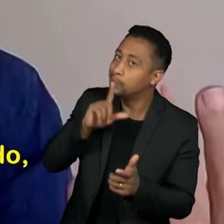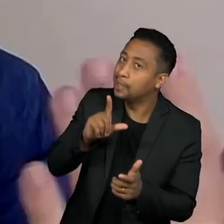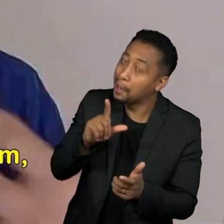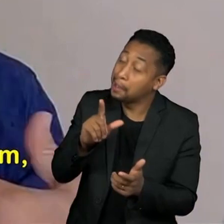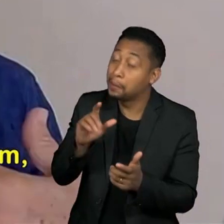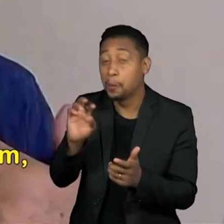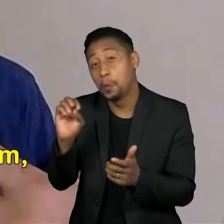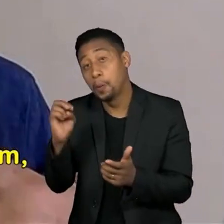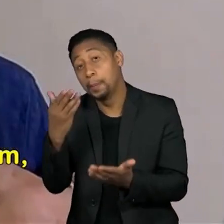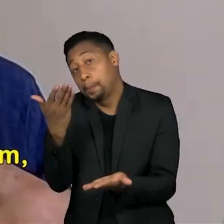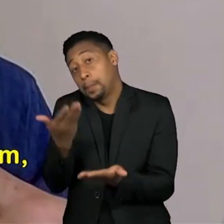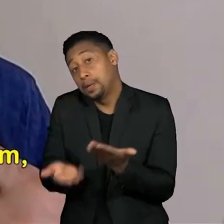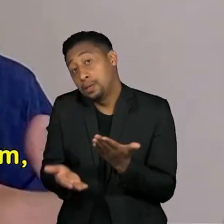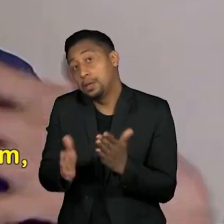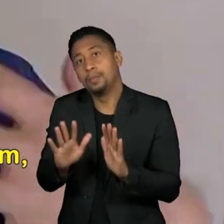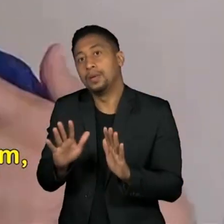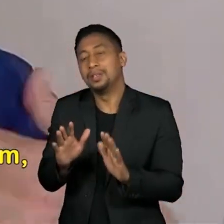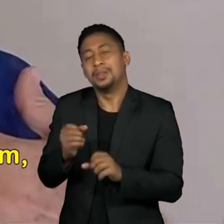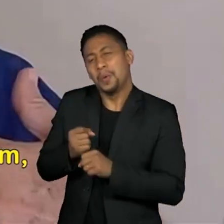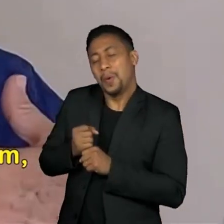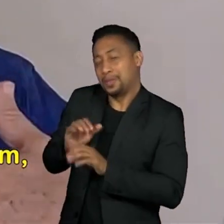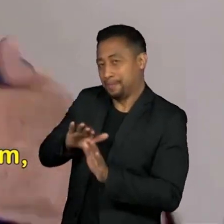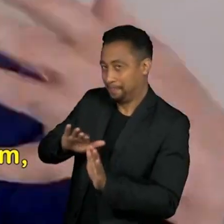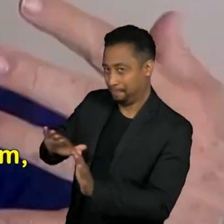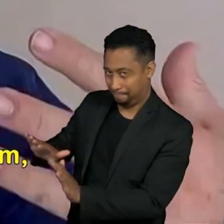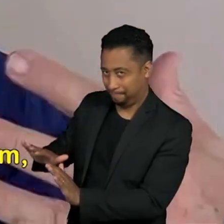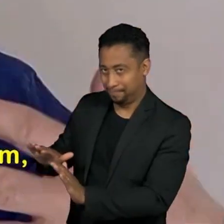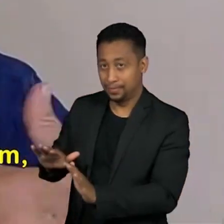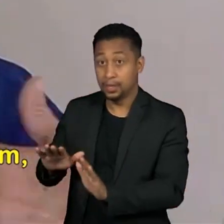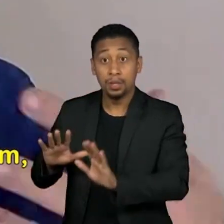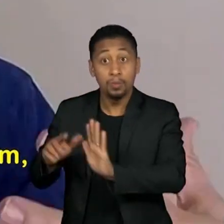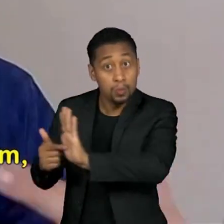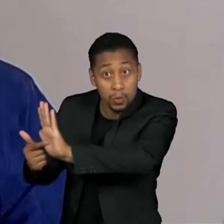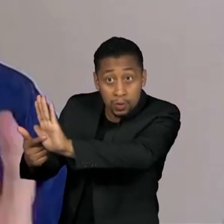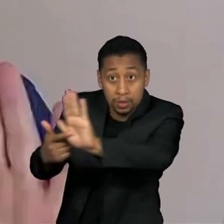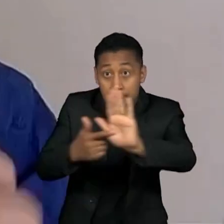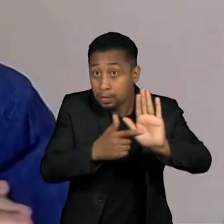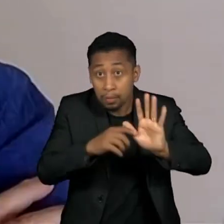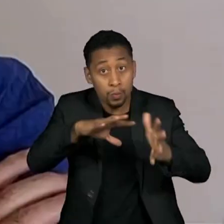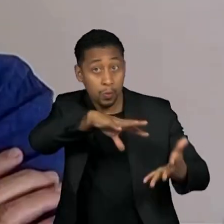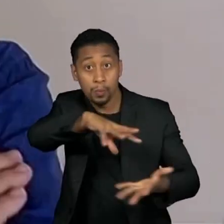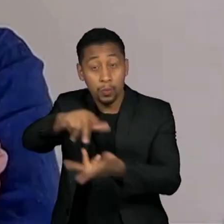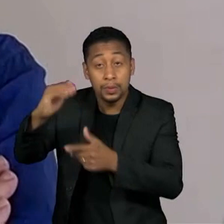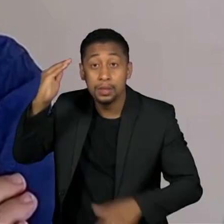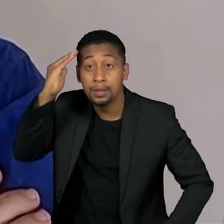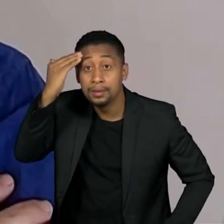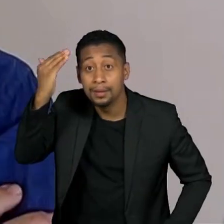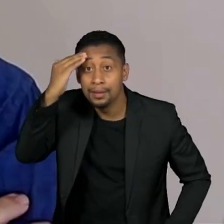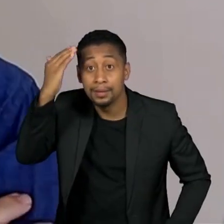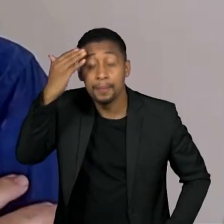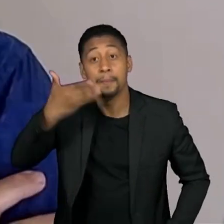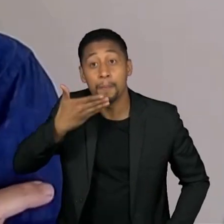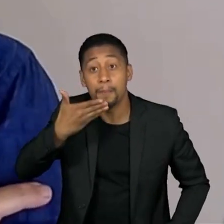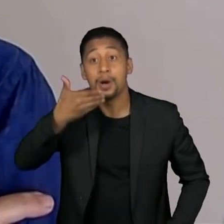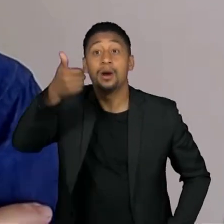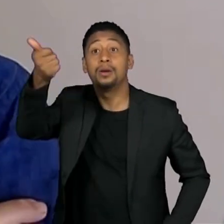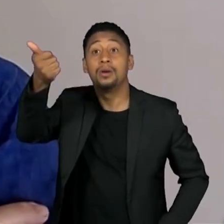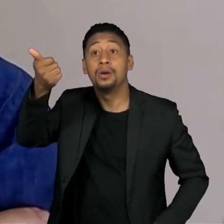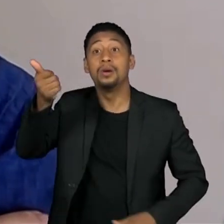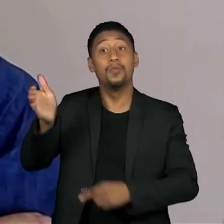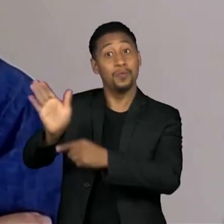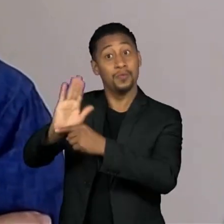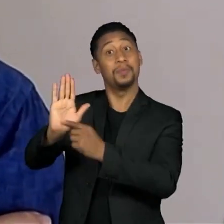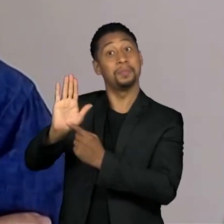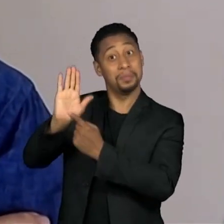nominada, mostra justamente que já todo o mundo está entendendo o mensagem, e recebendo o mensagem, e isso é tudo o que uma película pode aspirar a fazer, abrir um diálogo diferente.